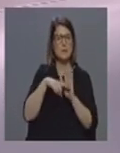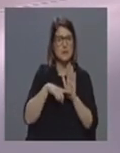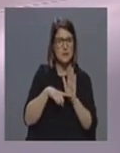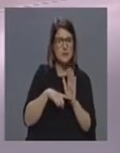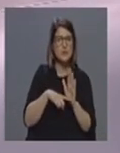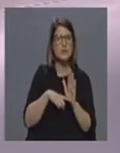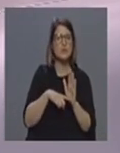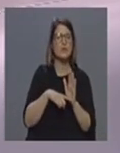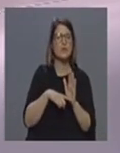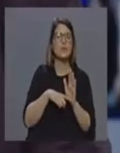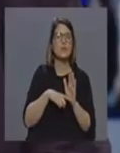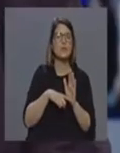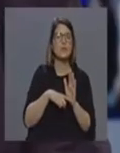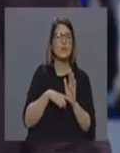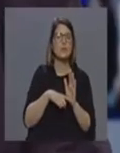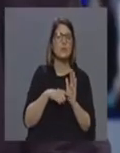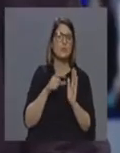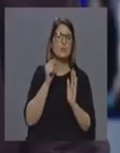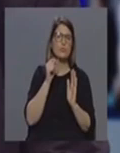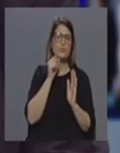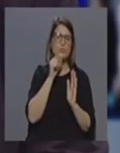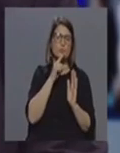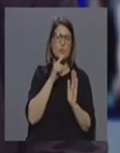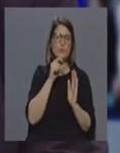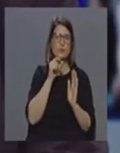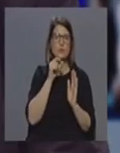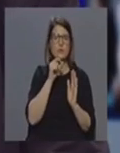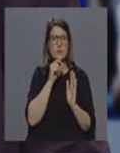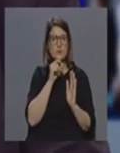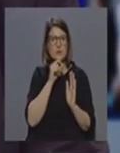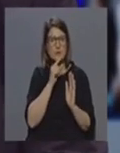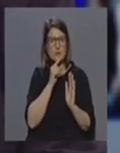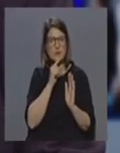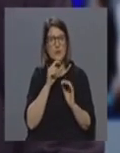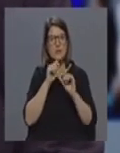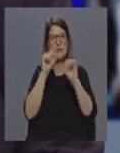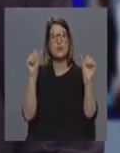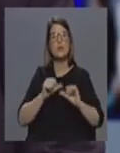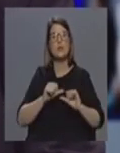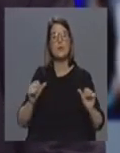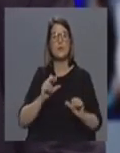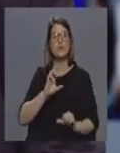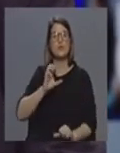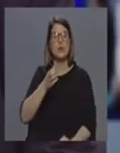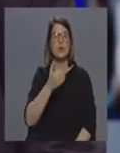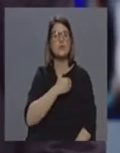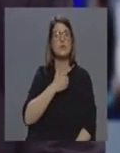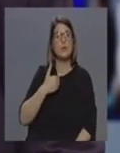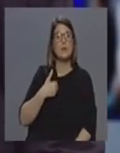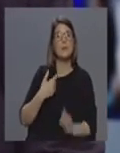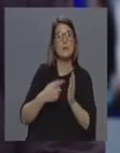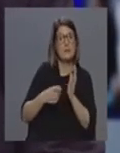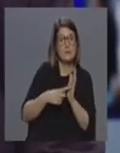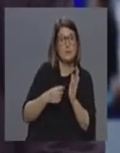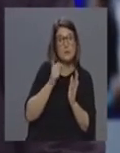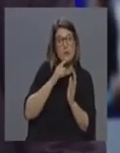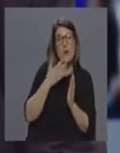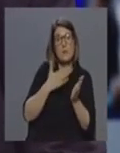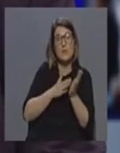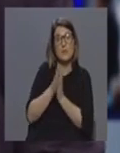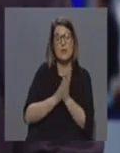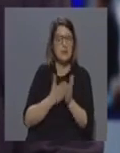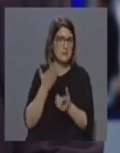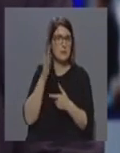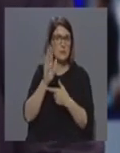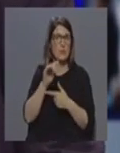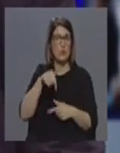medidas que achamos que poderá ser utilizado pelo sistema regional de saúde caso seja preciso Vou dar um exemplo e ainda